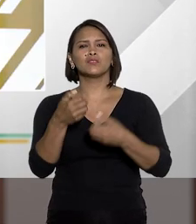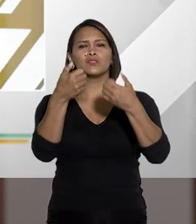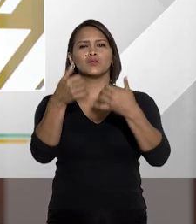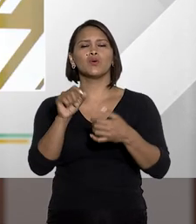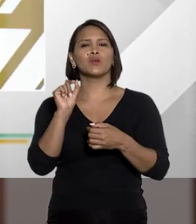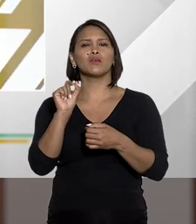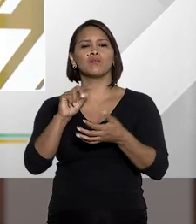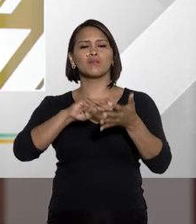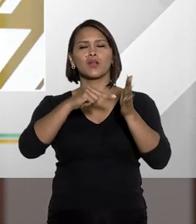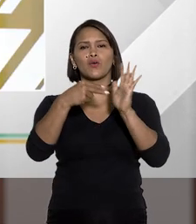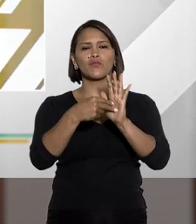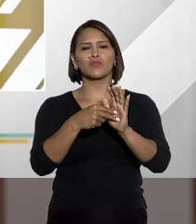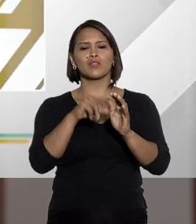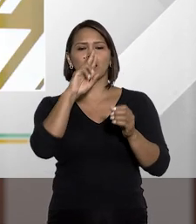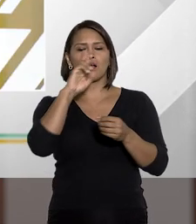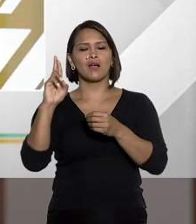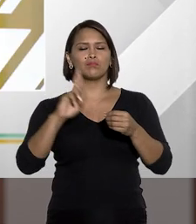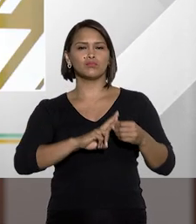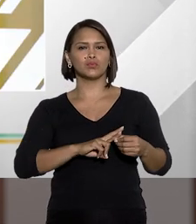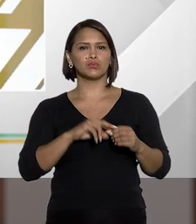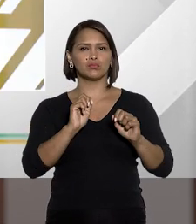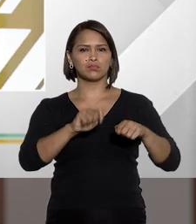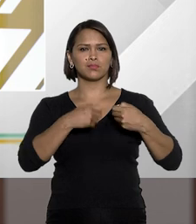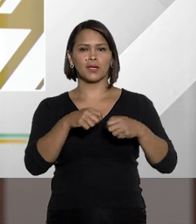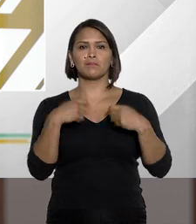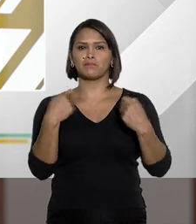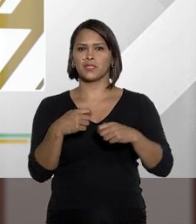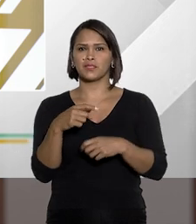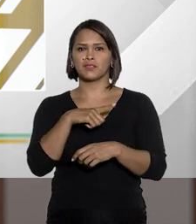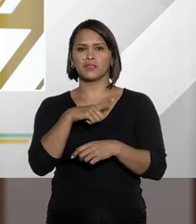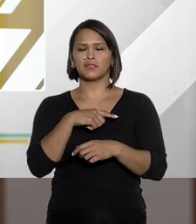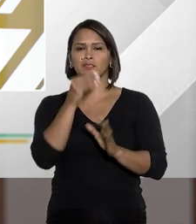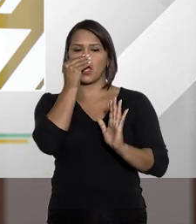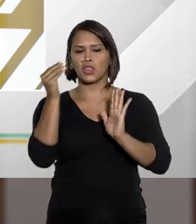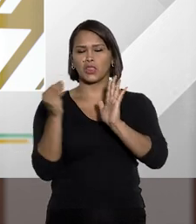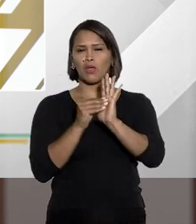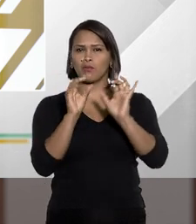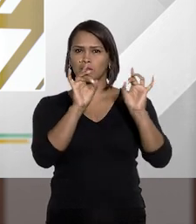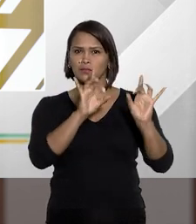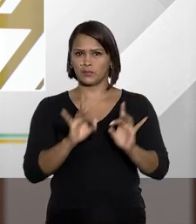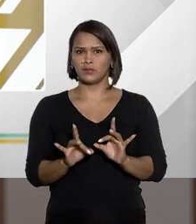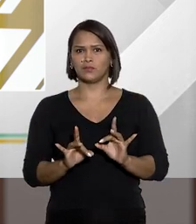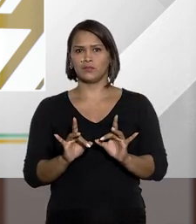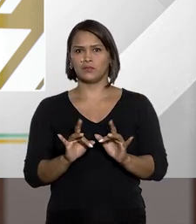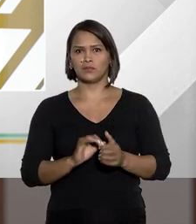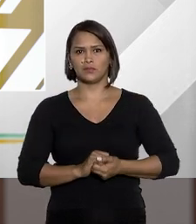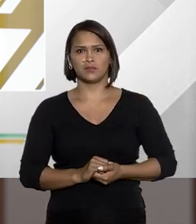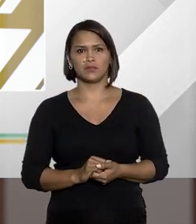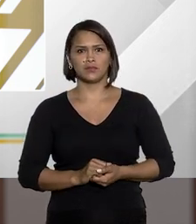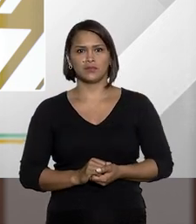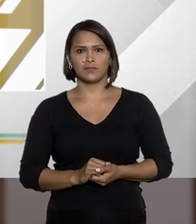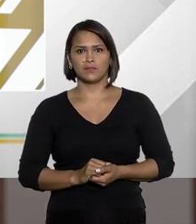Professor Renato, e para configurar abuso de autoridade, é necessário que haja dolo específico?